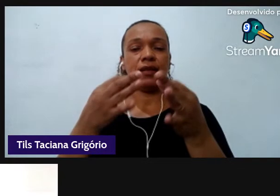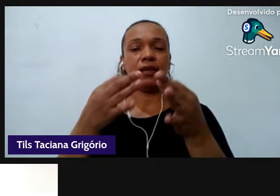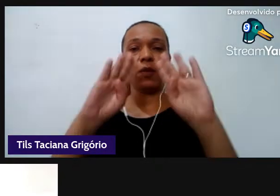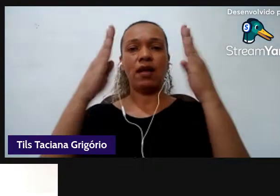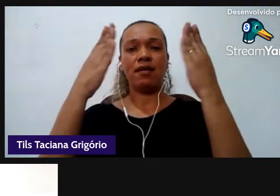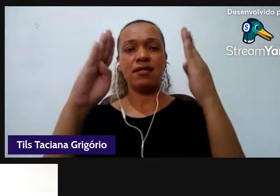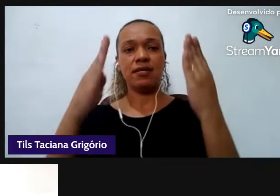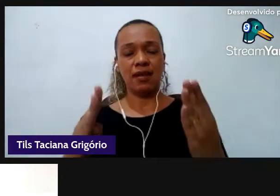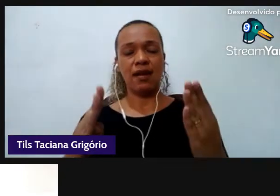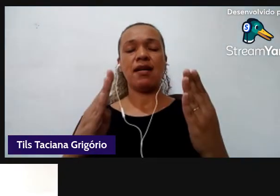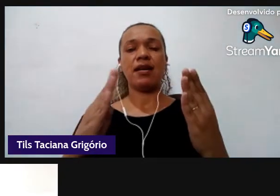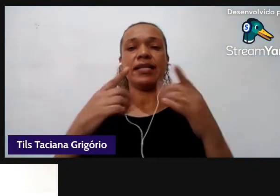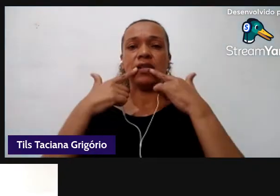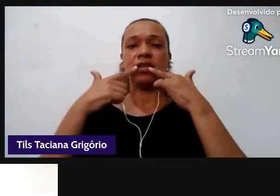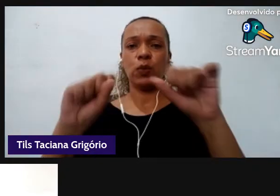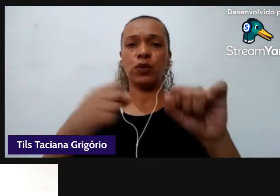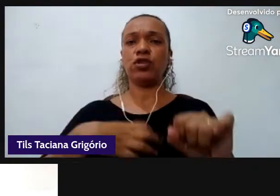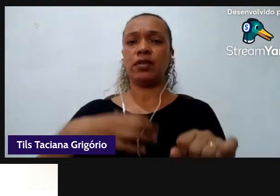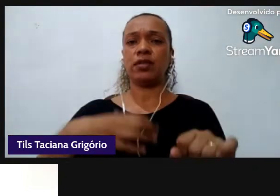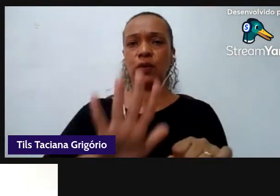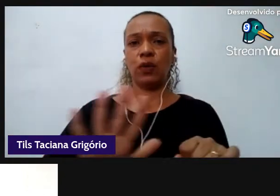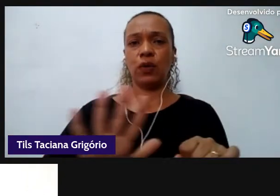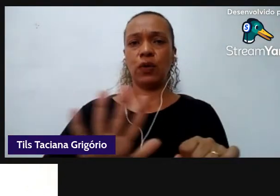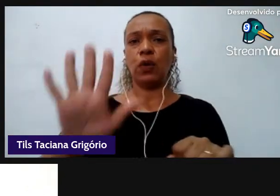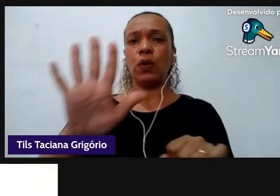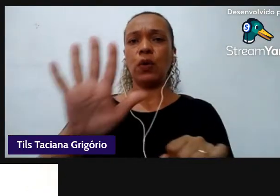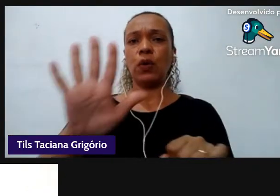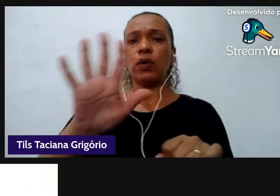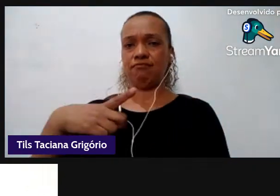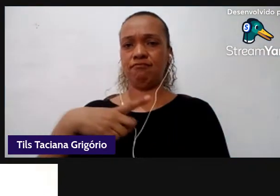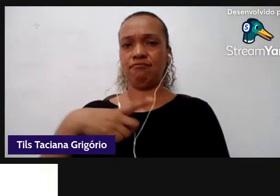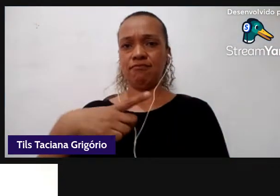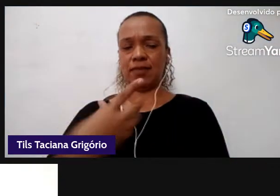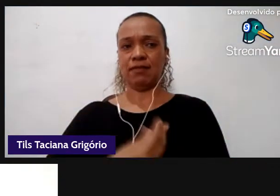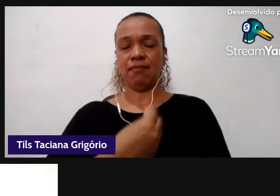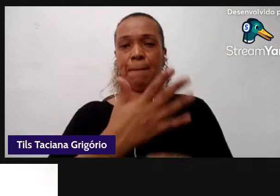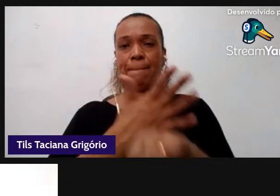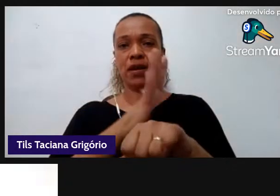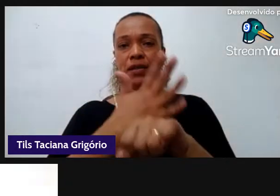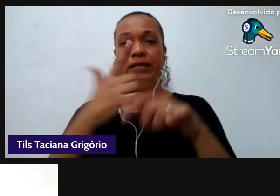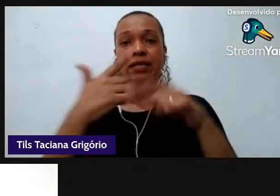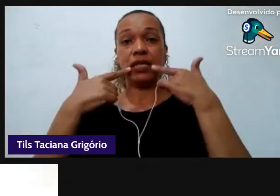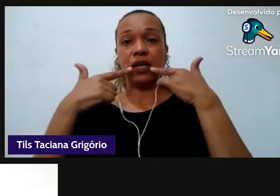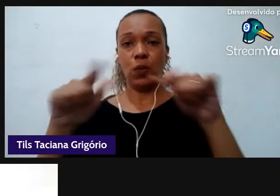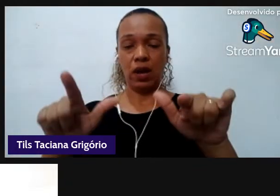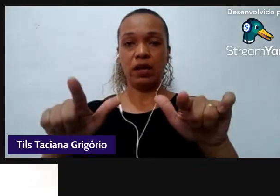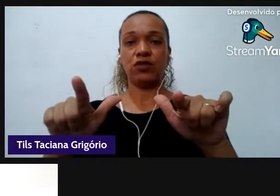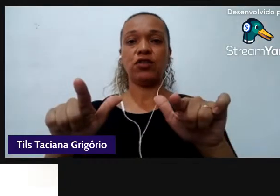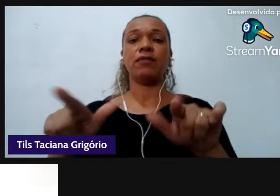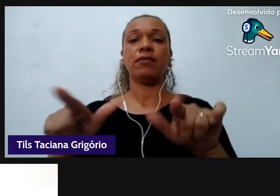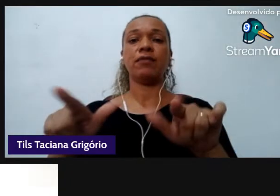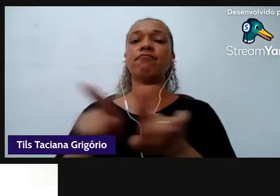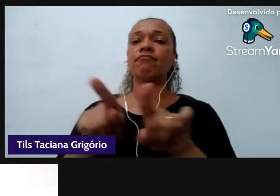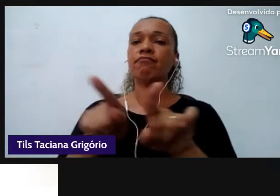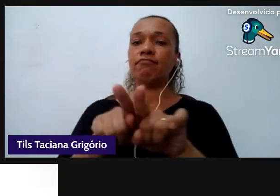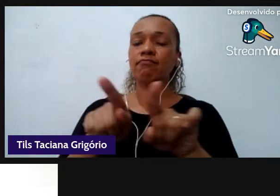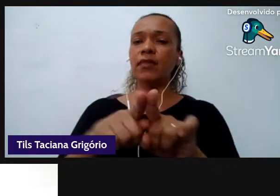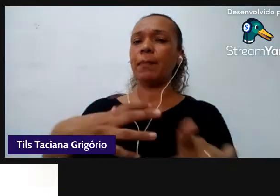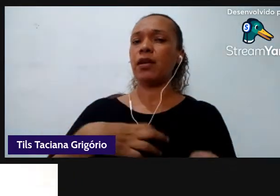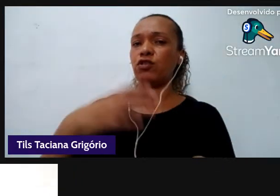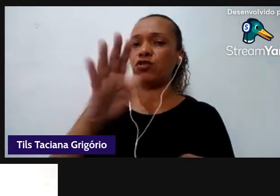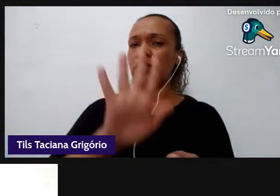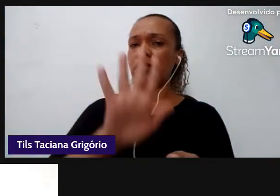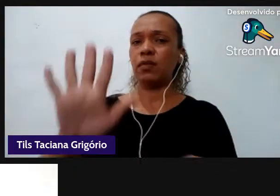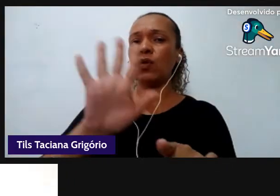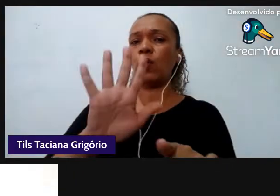semiótica que está bastante presente como uma prática de linguagem ainda assim a questão semiótica ela é extremamente